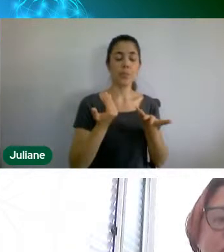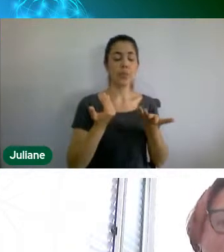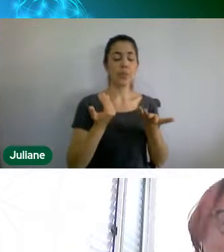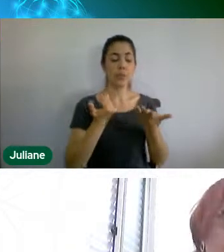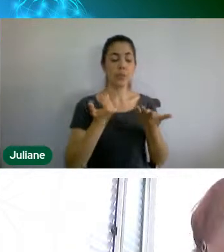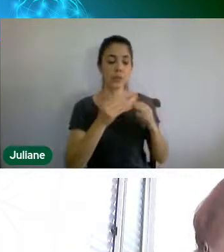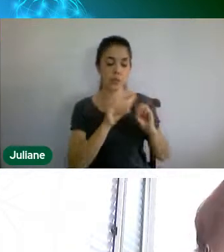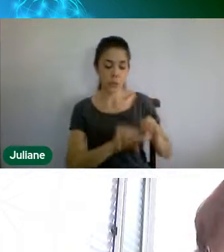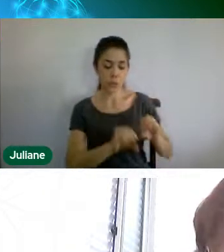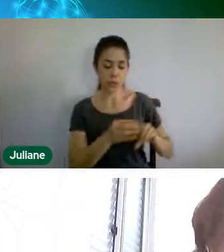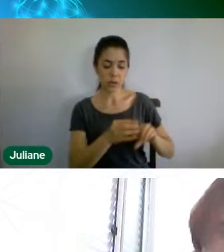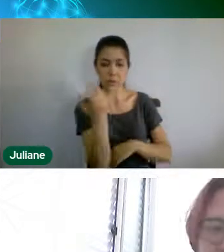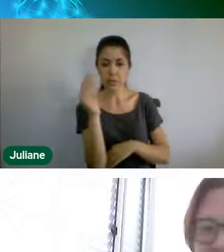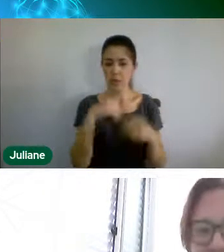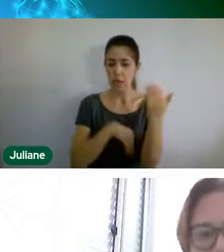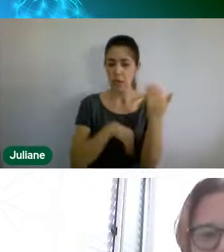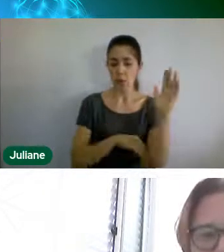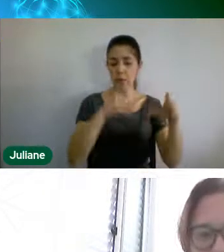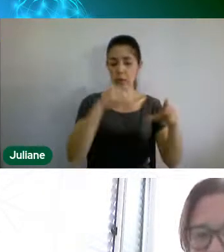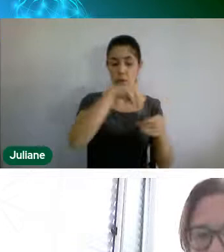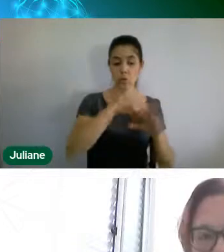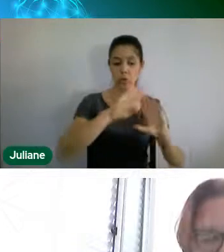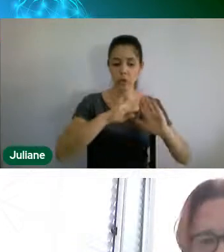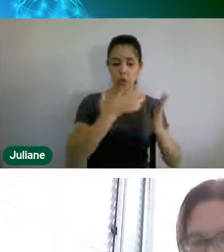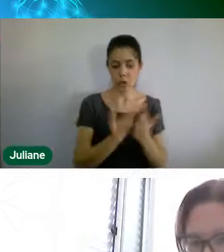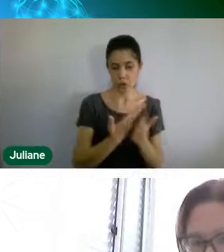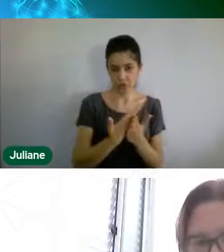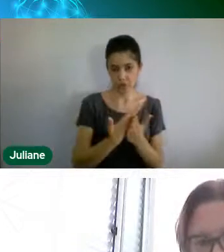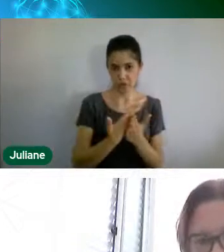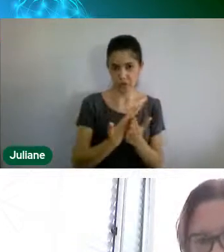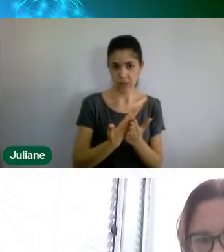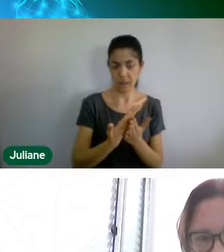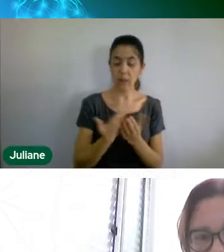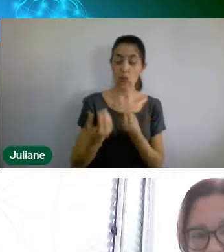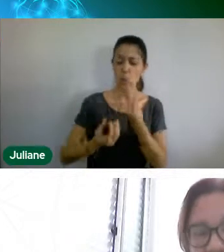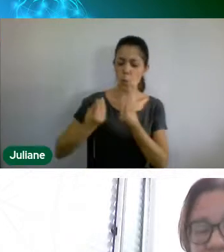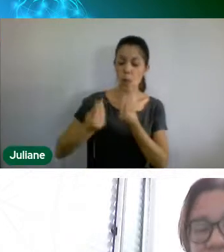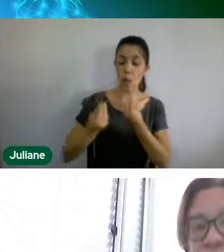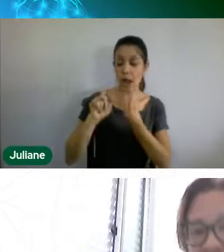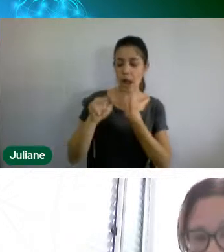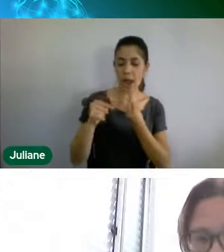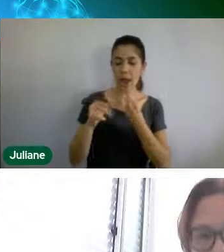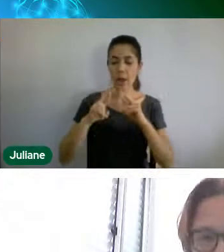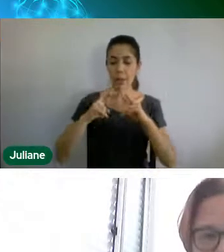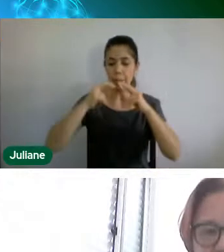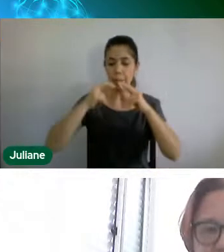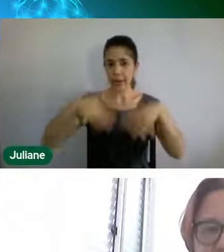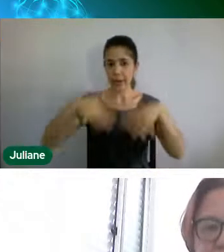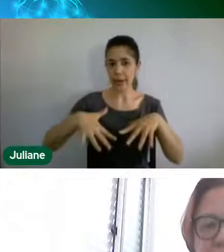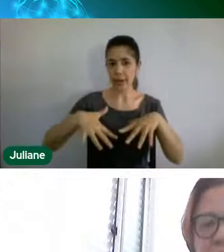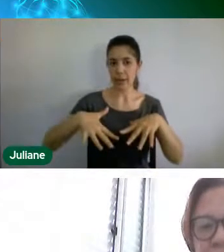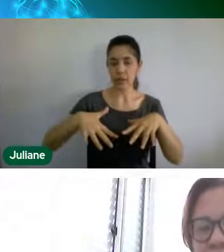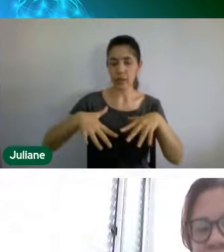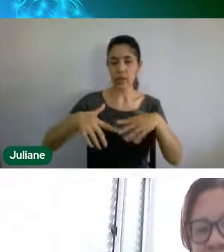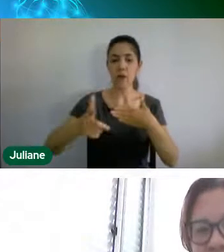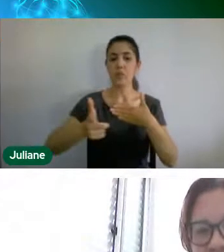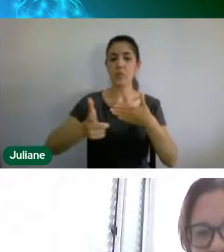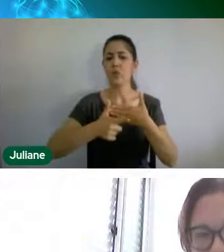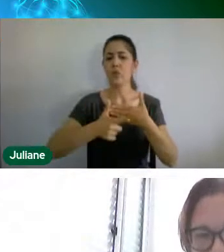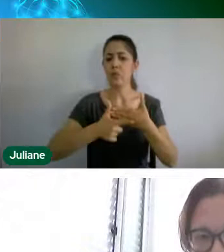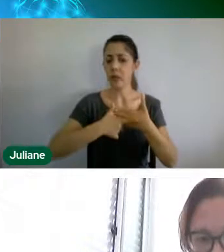E, como é uma rede, ela não, ela, a função dela é